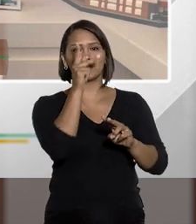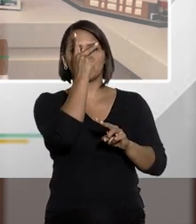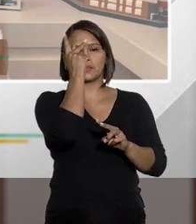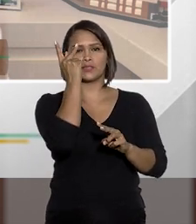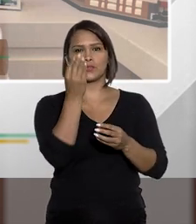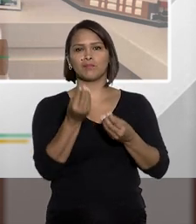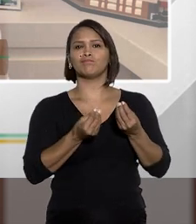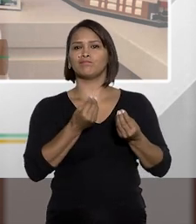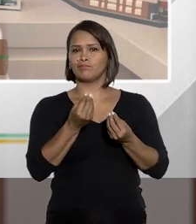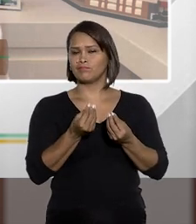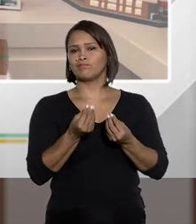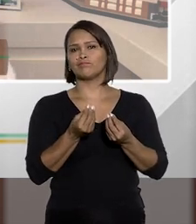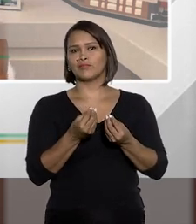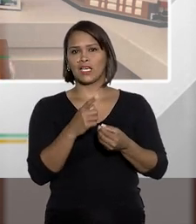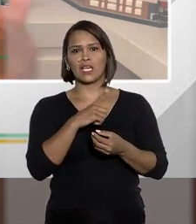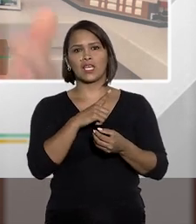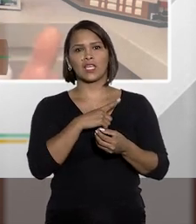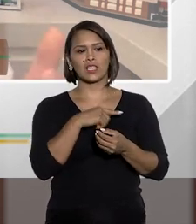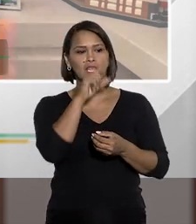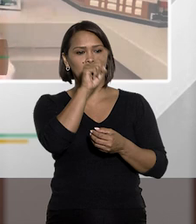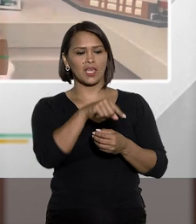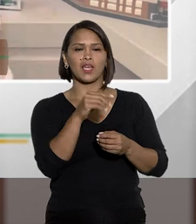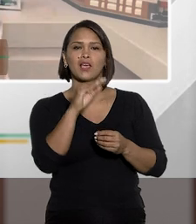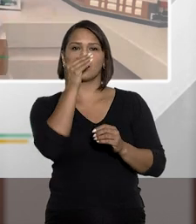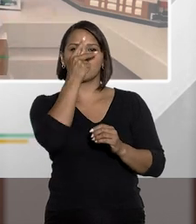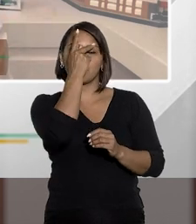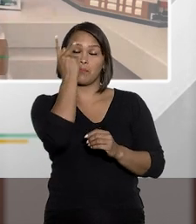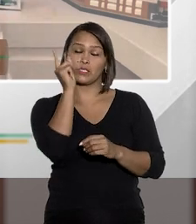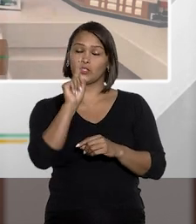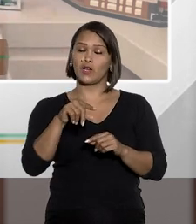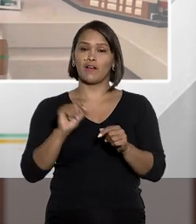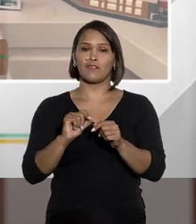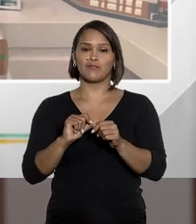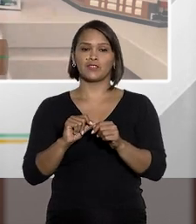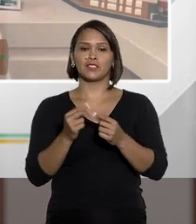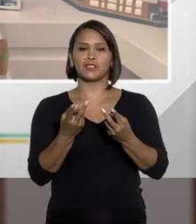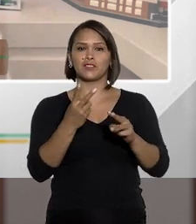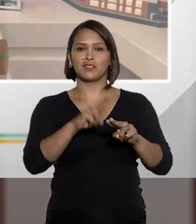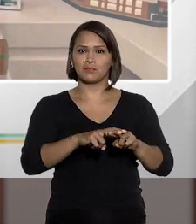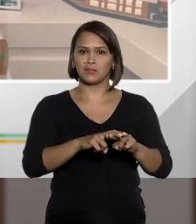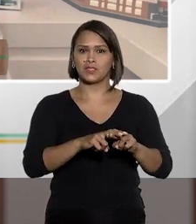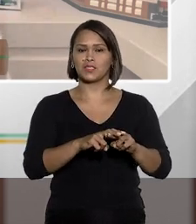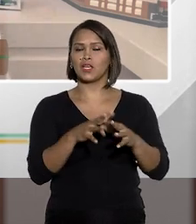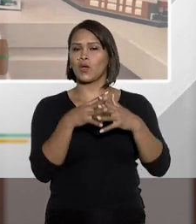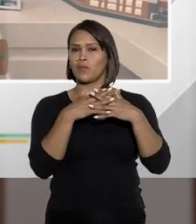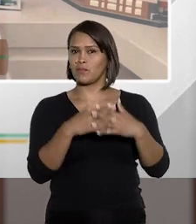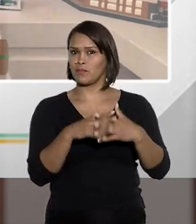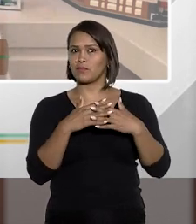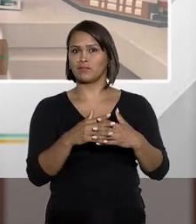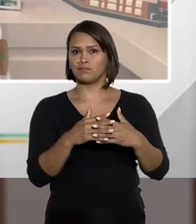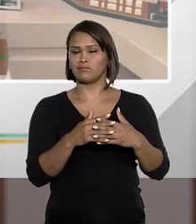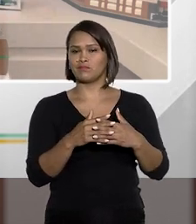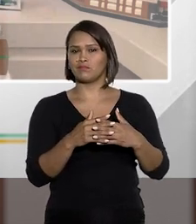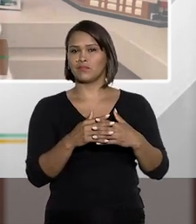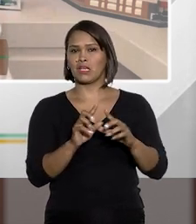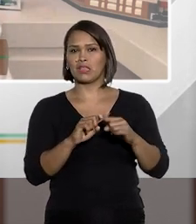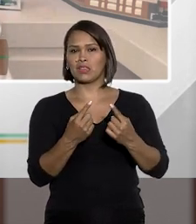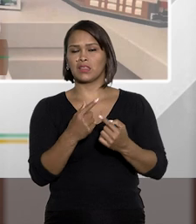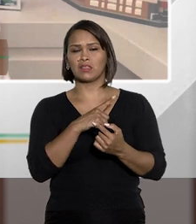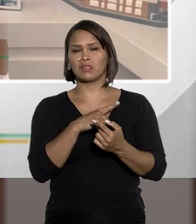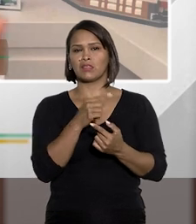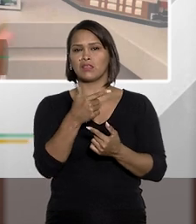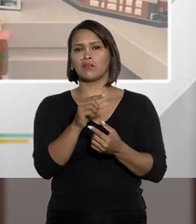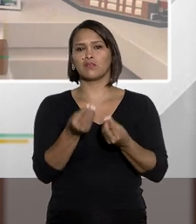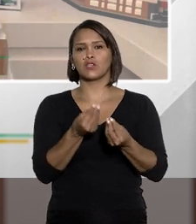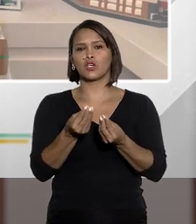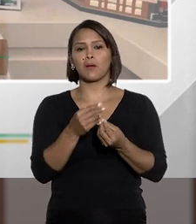prender uma pessoa. É previsível o esse indivíduo vai fazer quando ele é preso extremamente complicado. Então, acho,